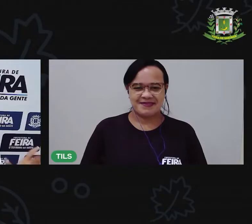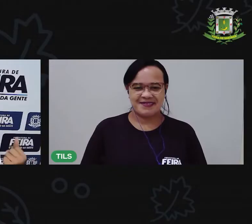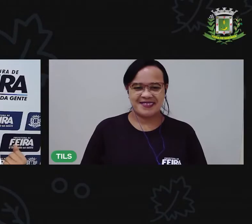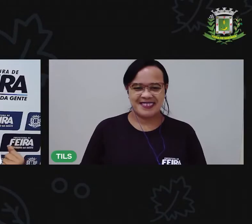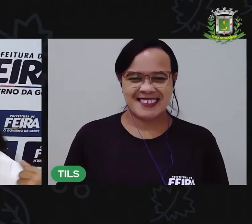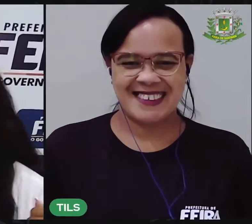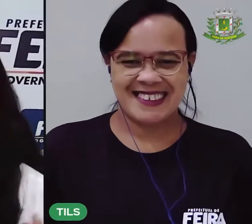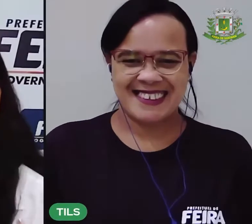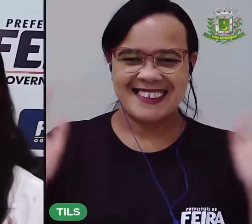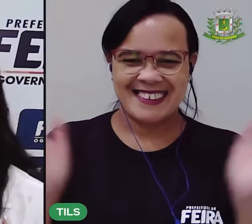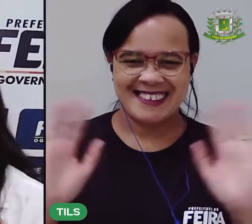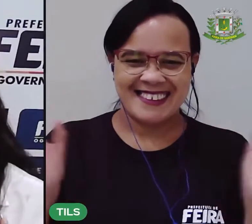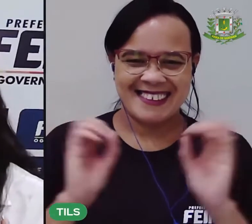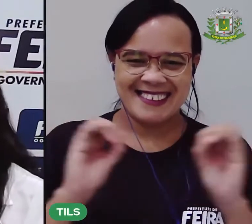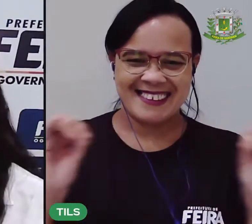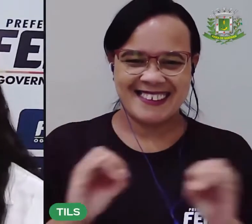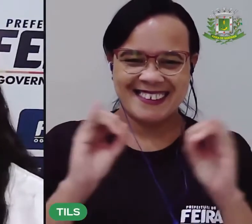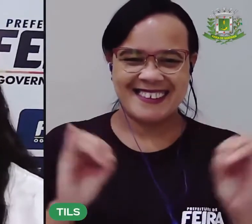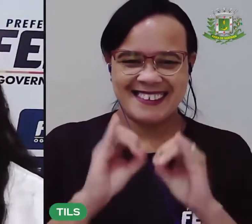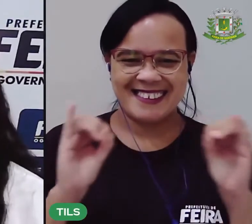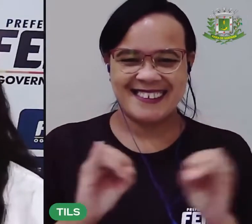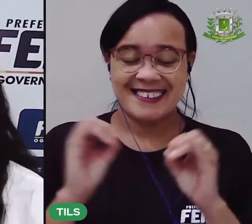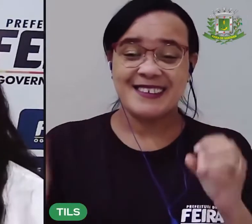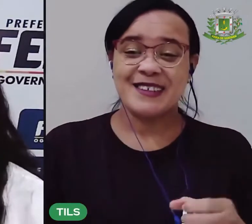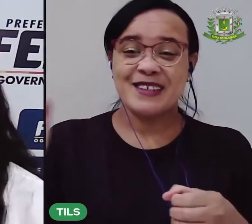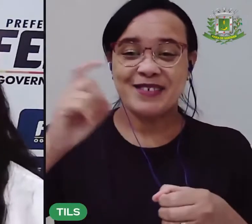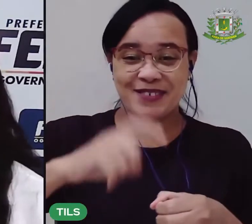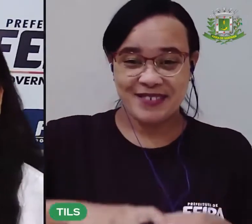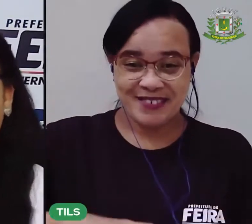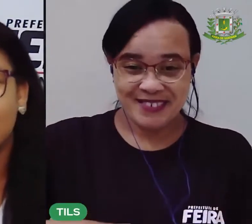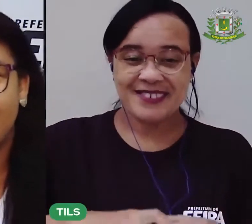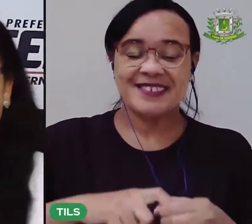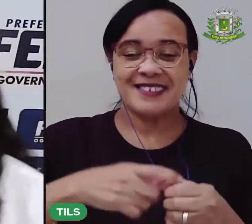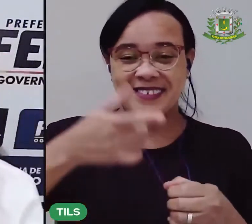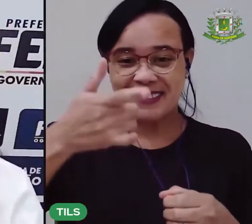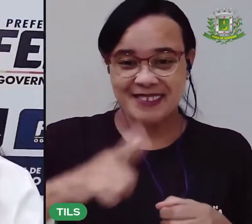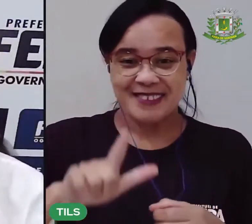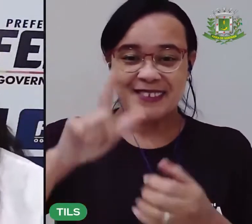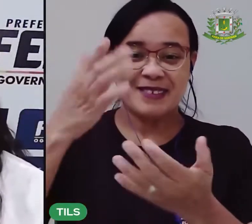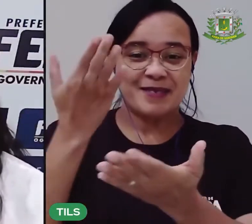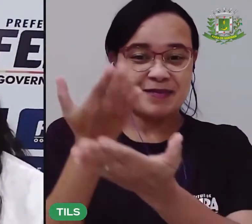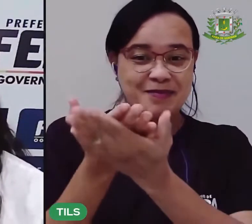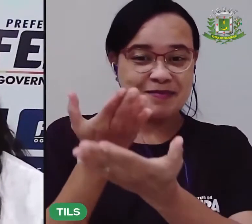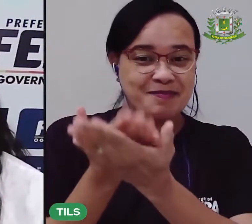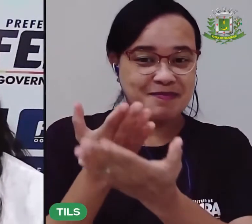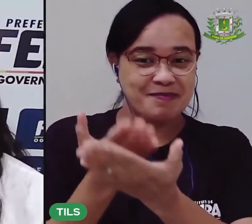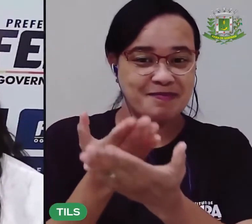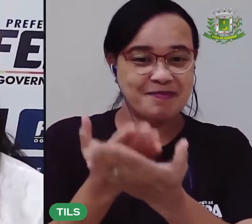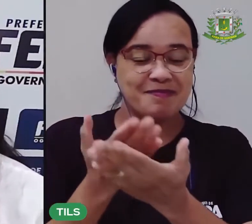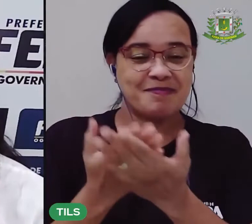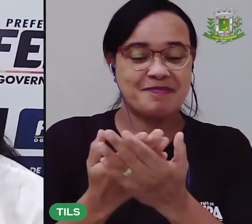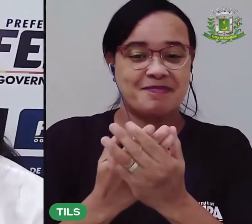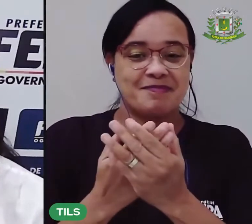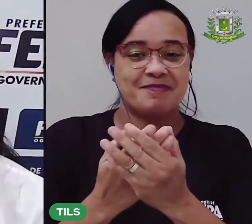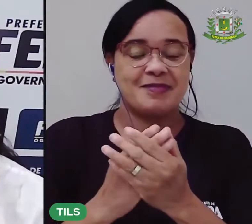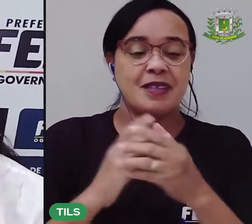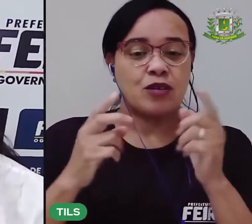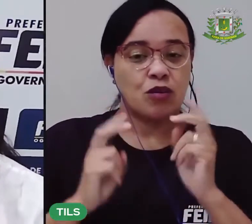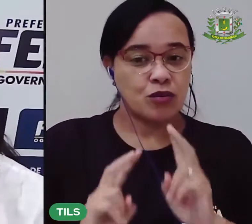E aí, crianças, voltamos com mais uma aula. Agora vamos dar